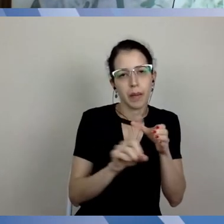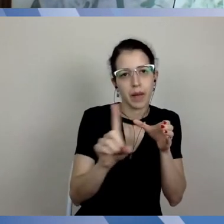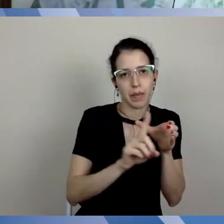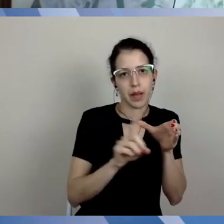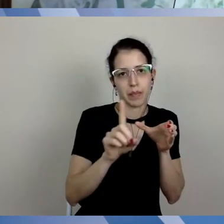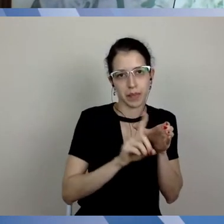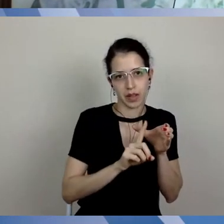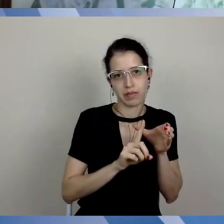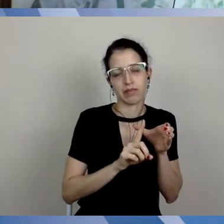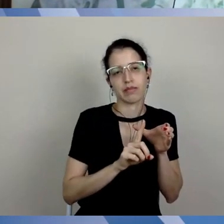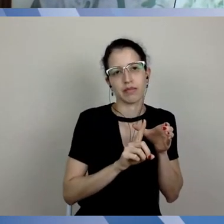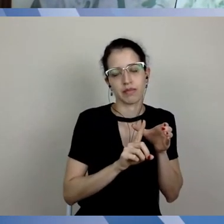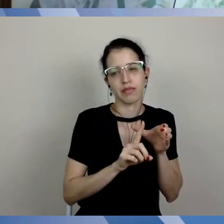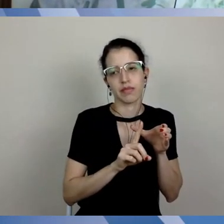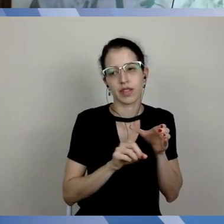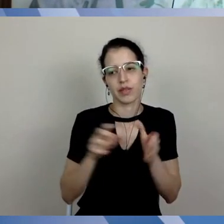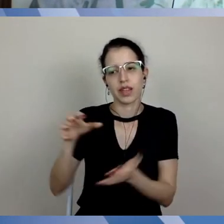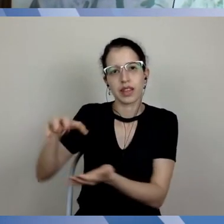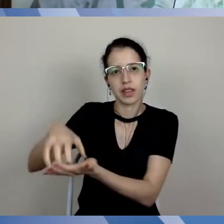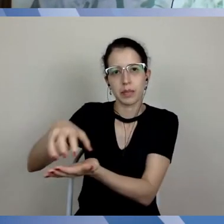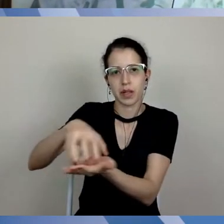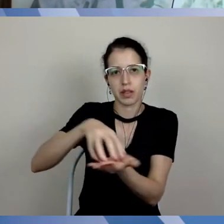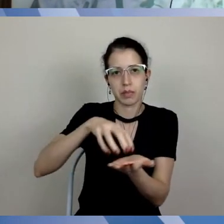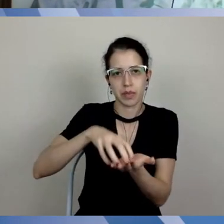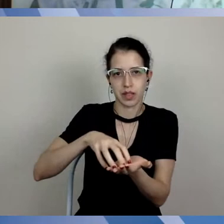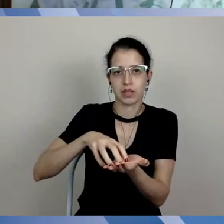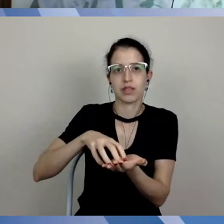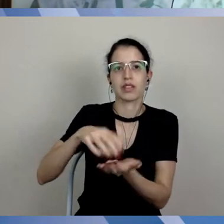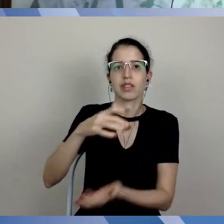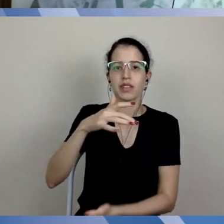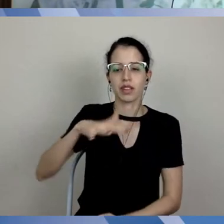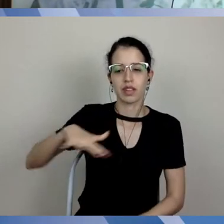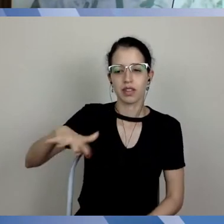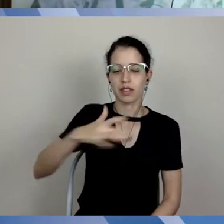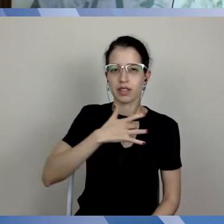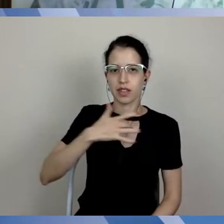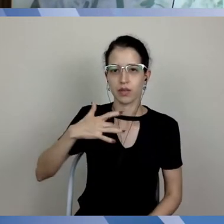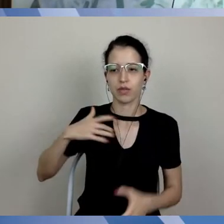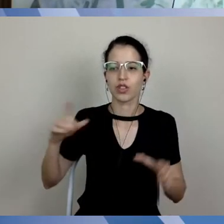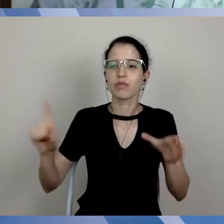destes departamentos, que já foi solicitado, para compor o núcleo de vigilância.